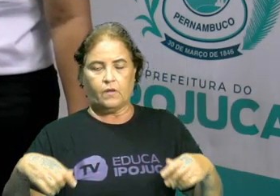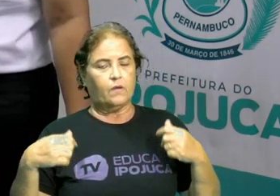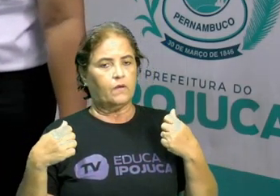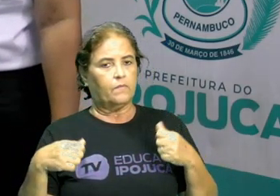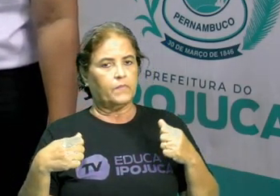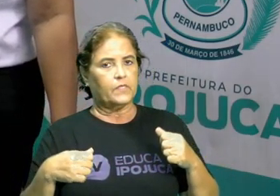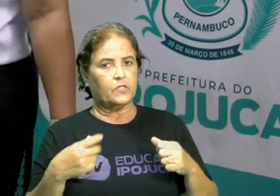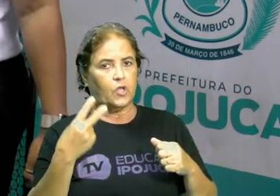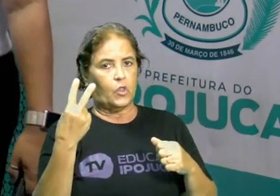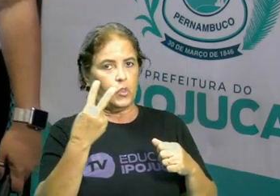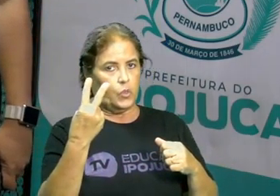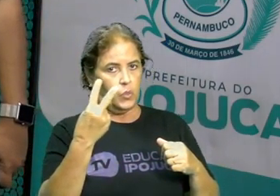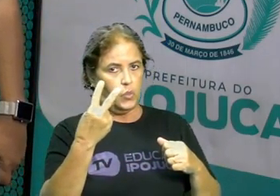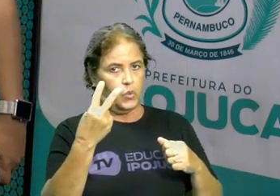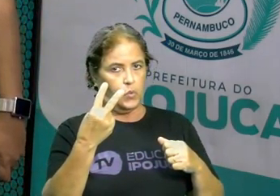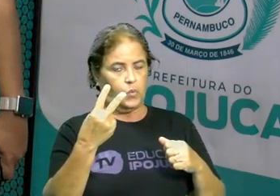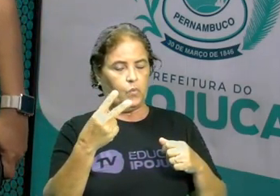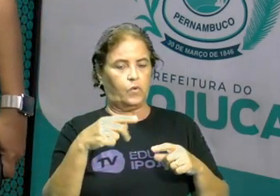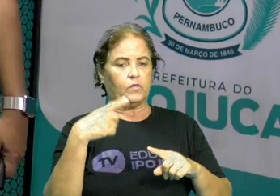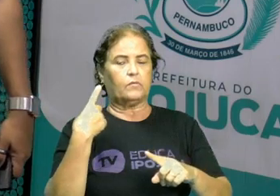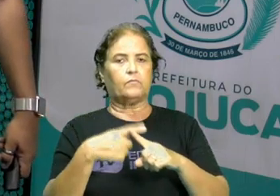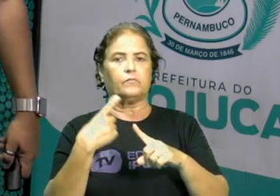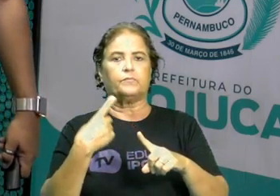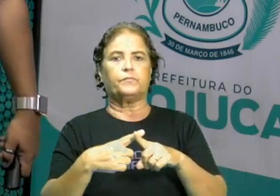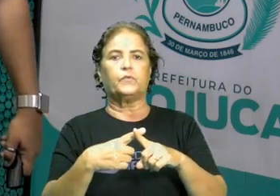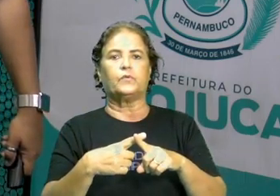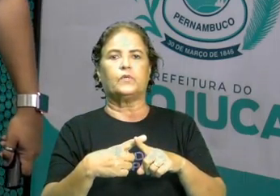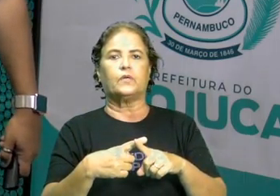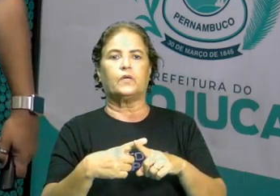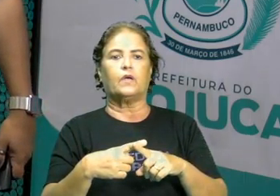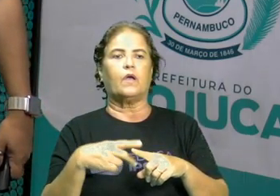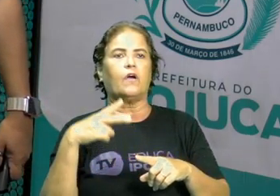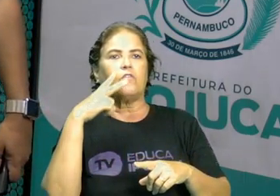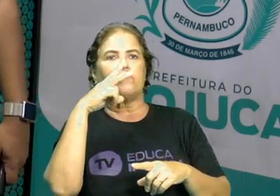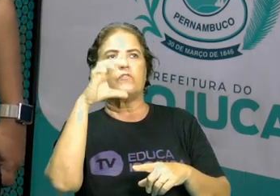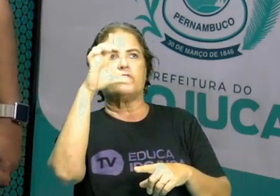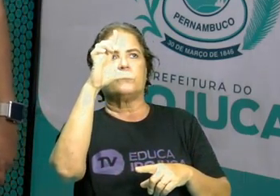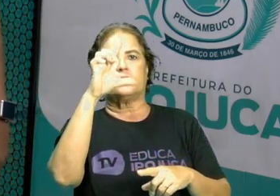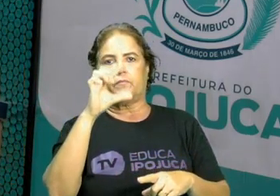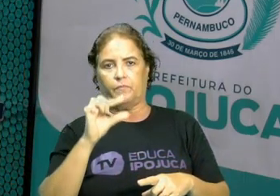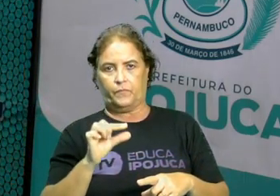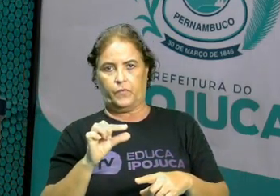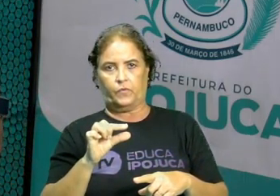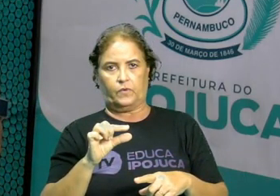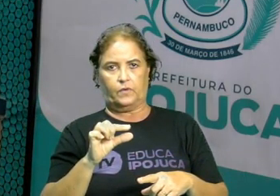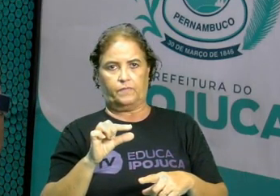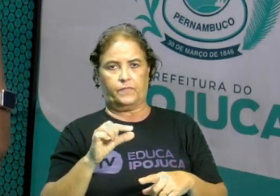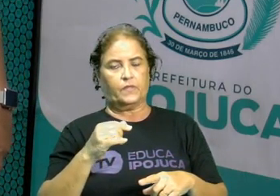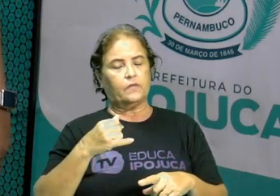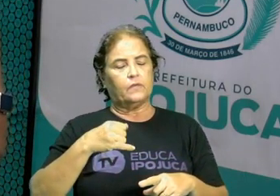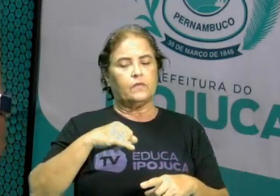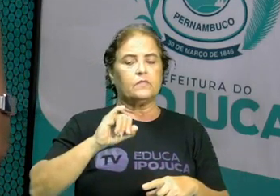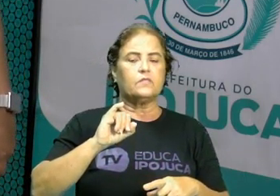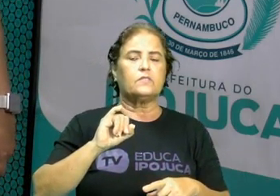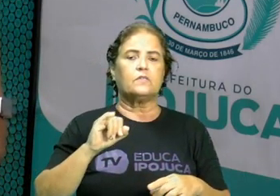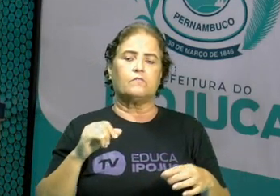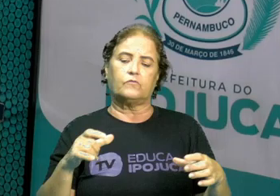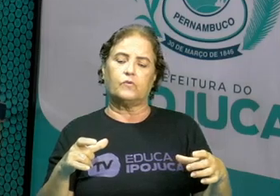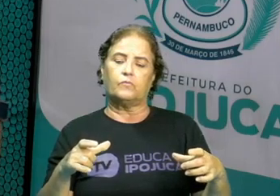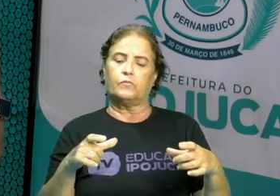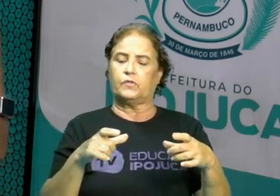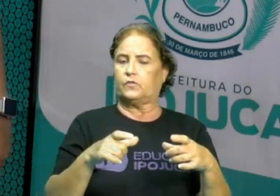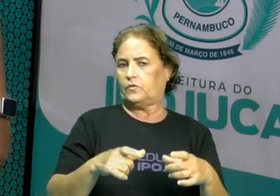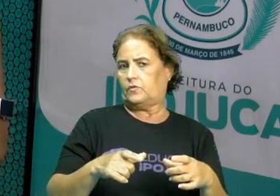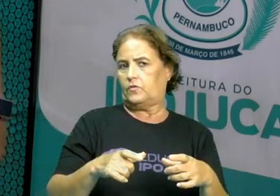a roldana móvel. Por quê? Porque minha força vai ser menor. Se o material for um pouco mais